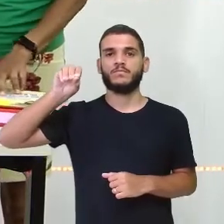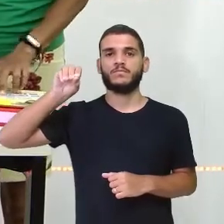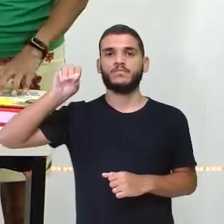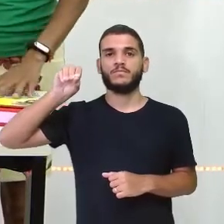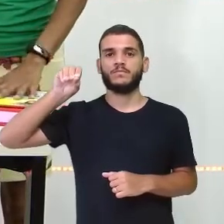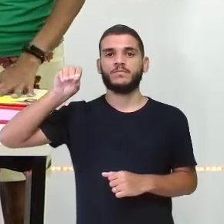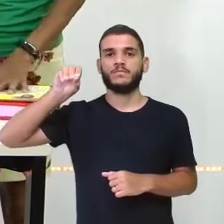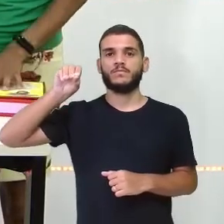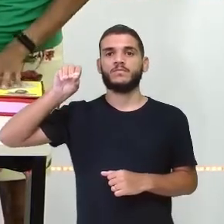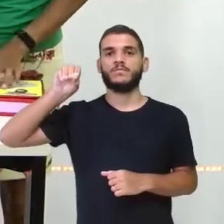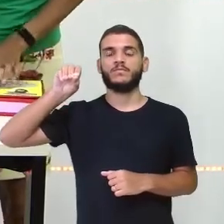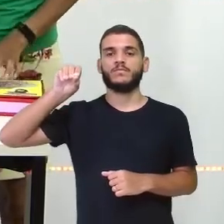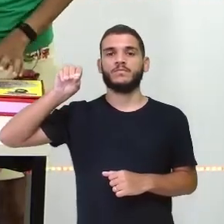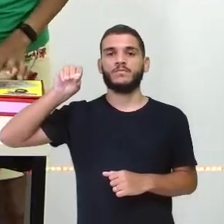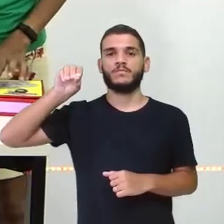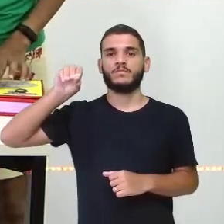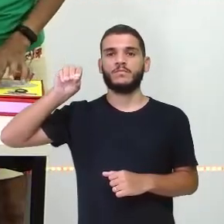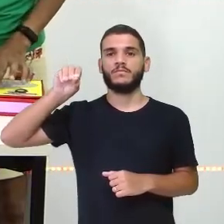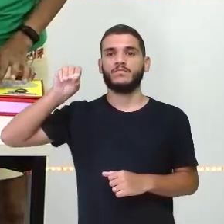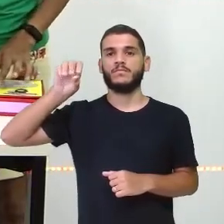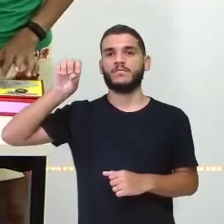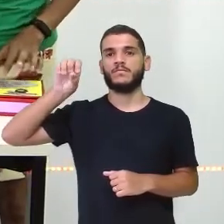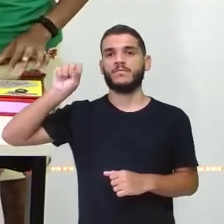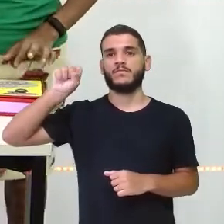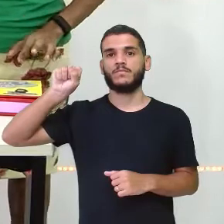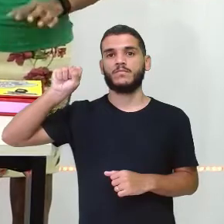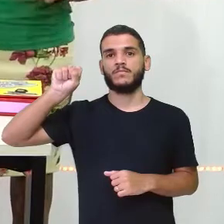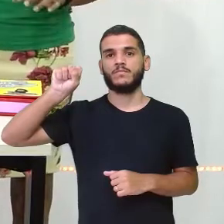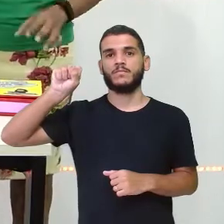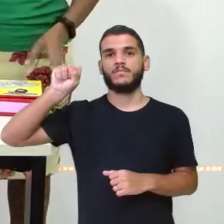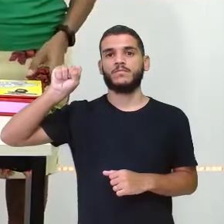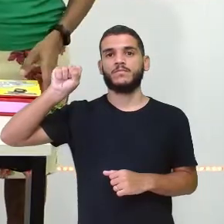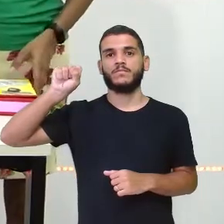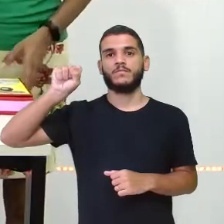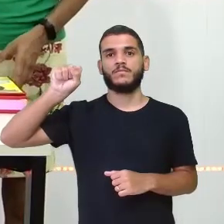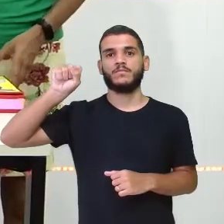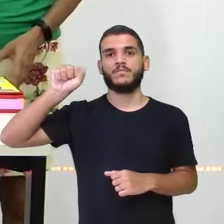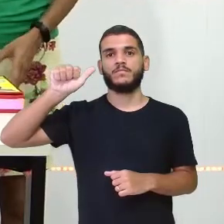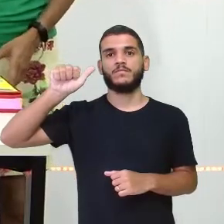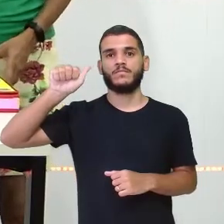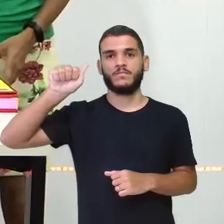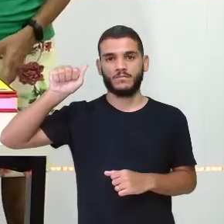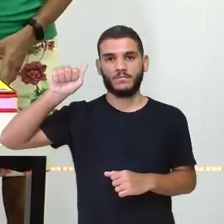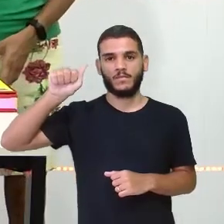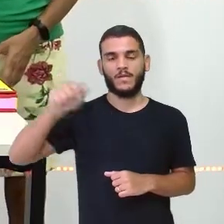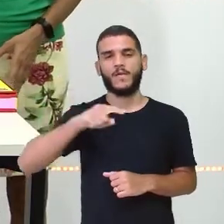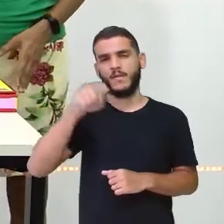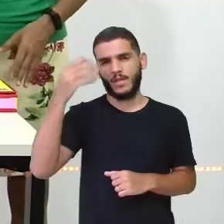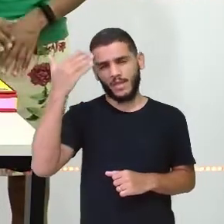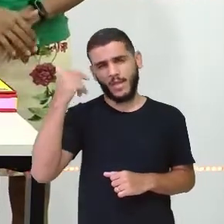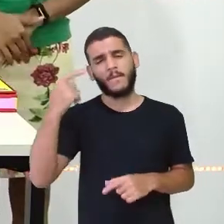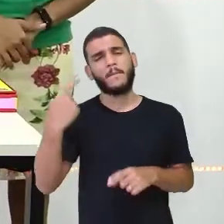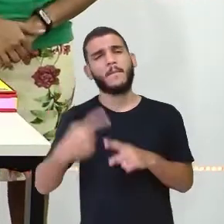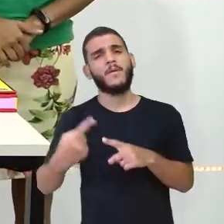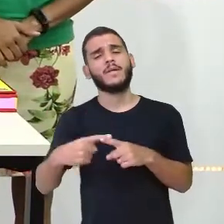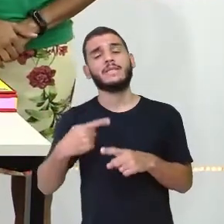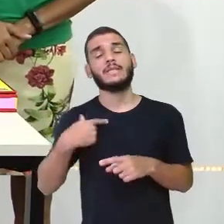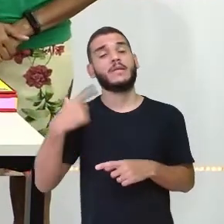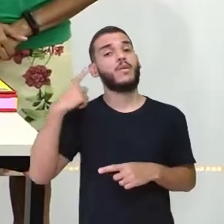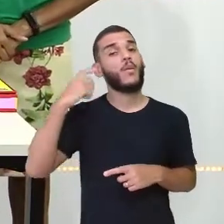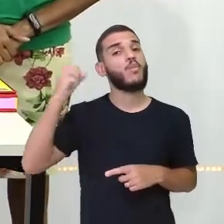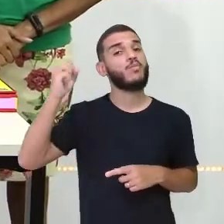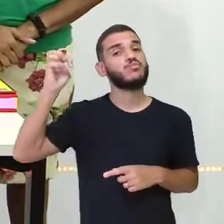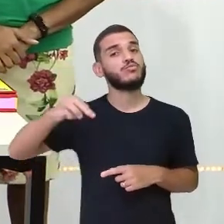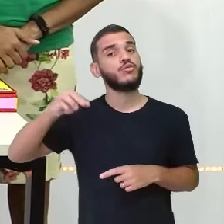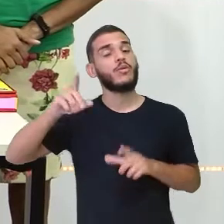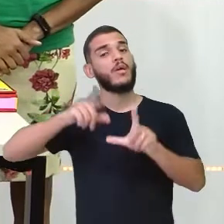Raposa. S. E o A. Já lembra porque ficou com o somzinho do Z aqui? Eu já disse em outras aulas, não já? Já.